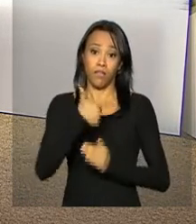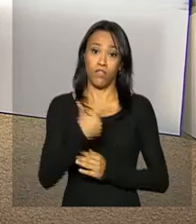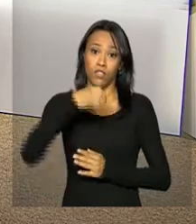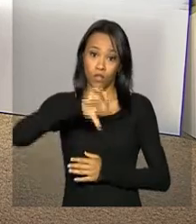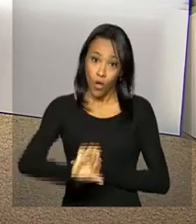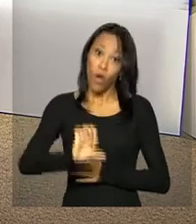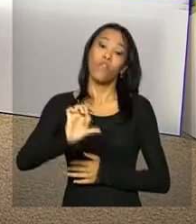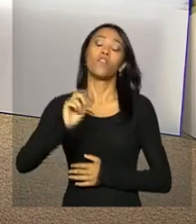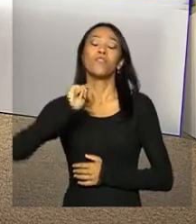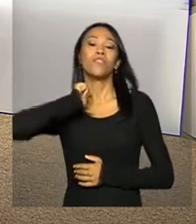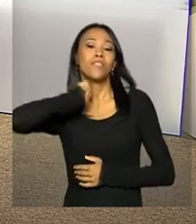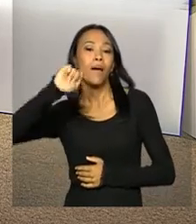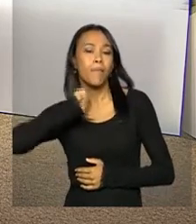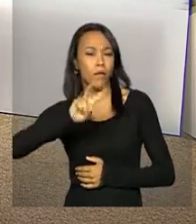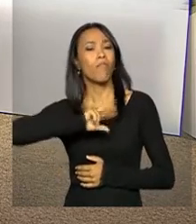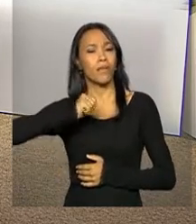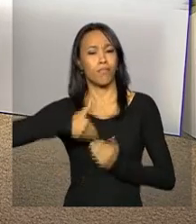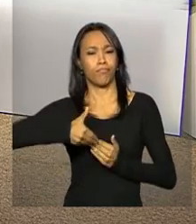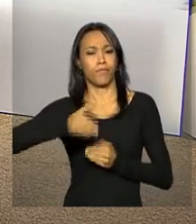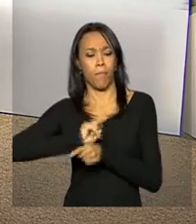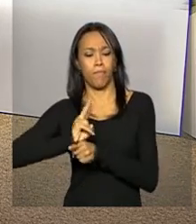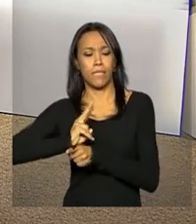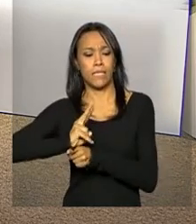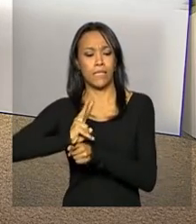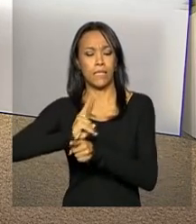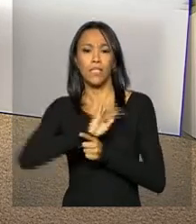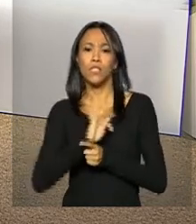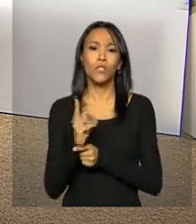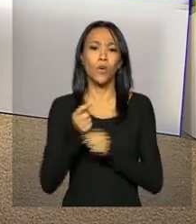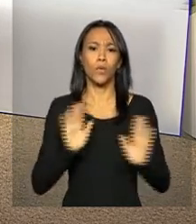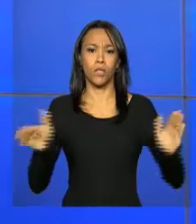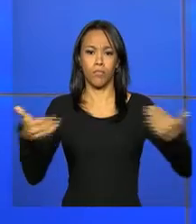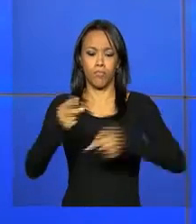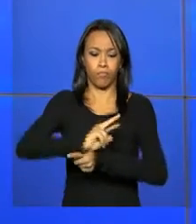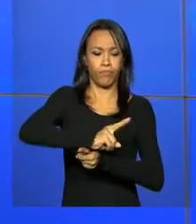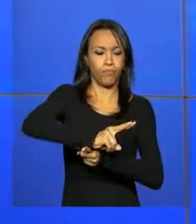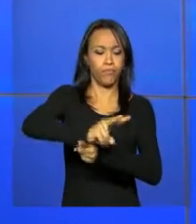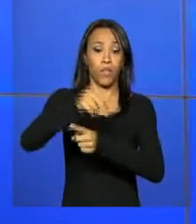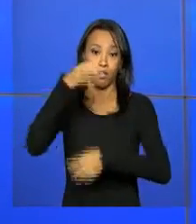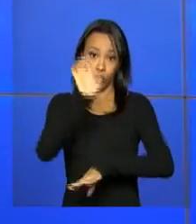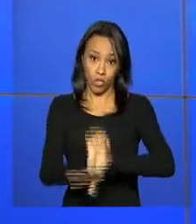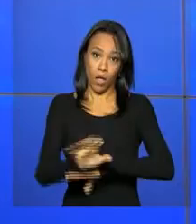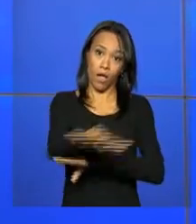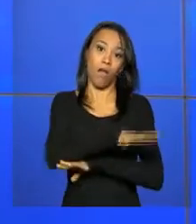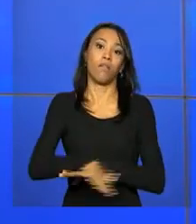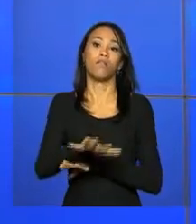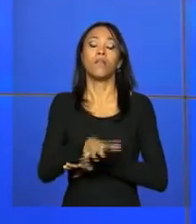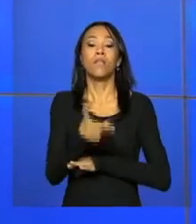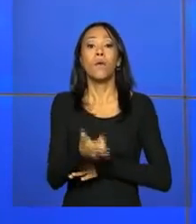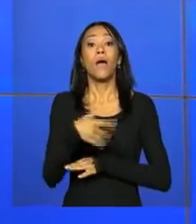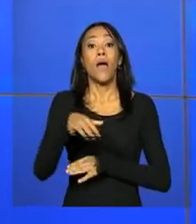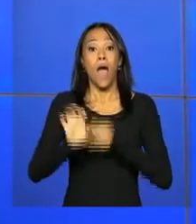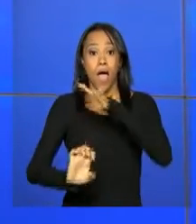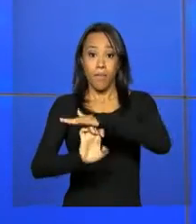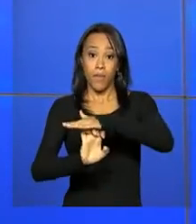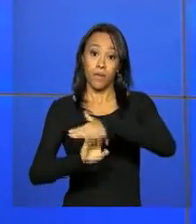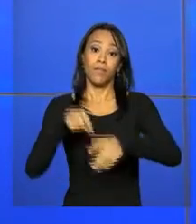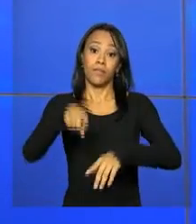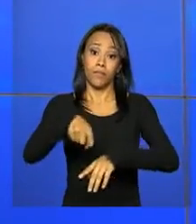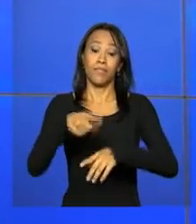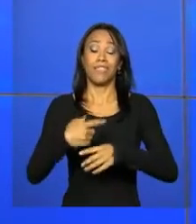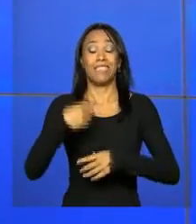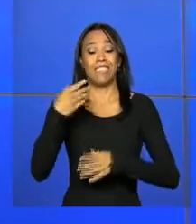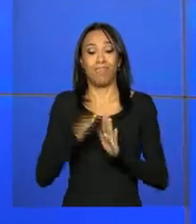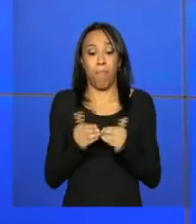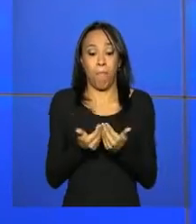realizadas vistorias em todas as barragens do Estado. E as mineradoras responsáveis pela barragem que se rompeu em